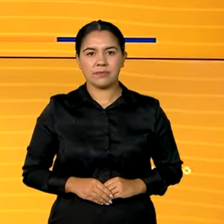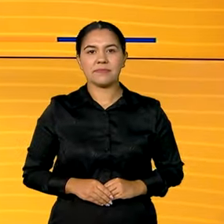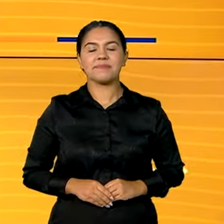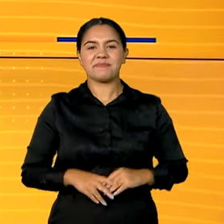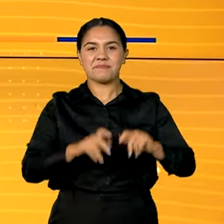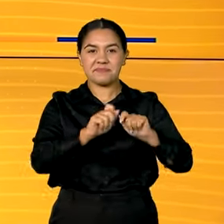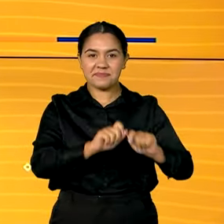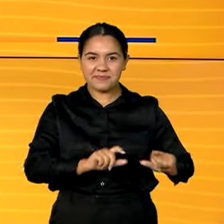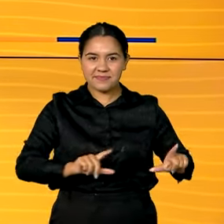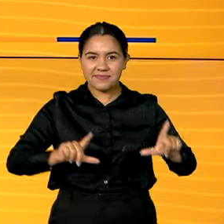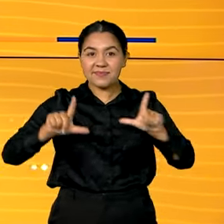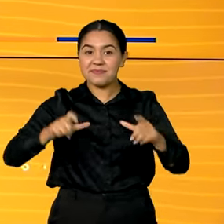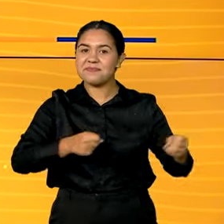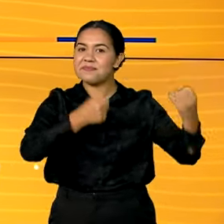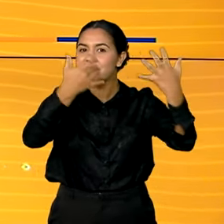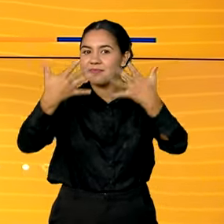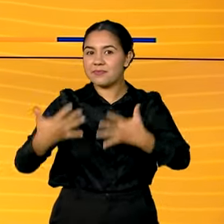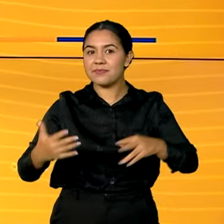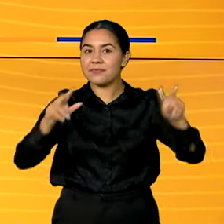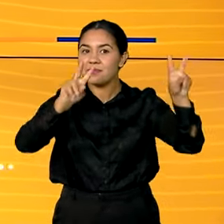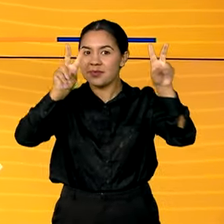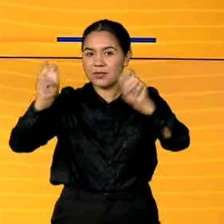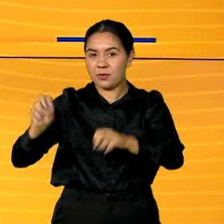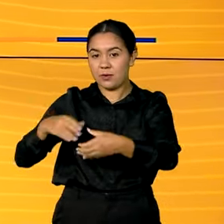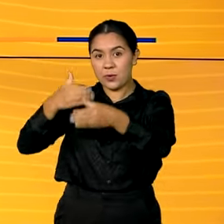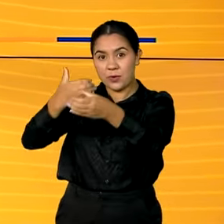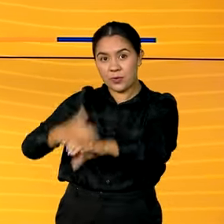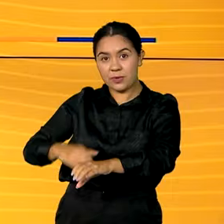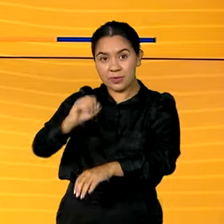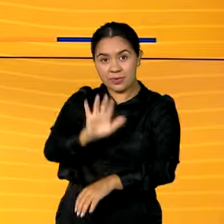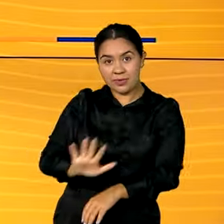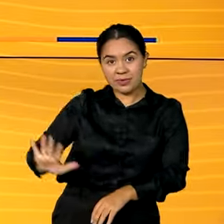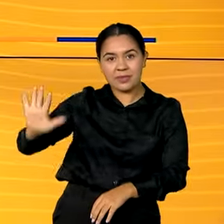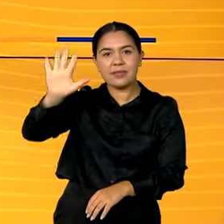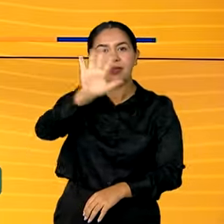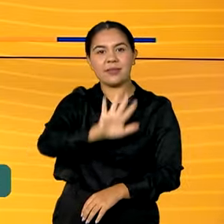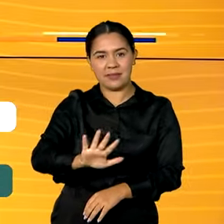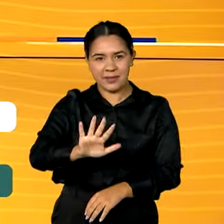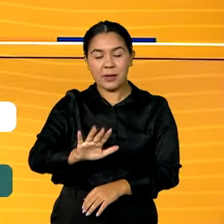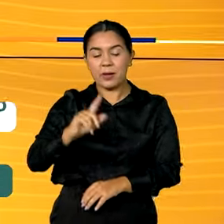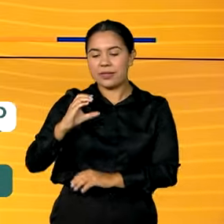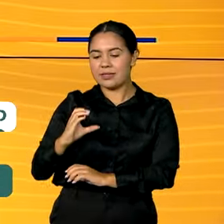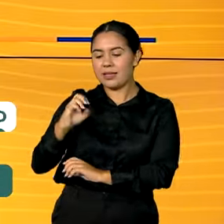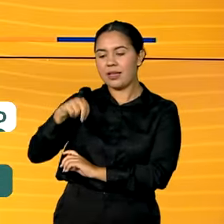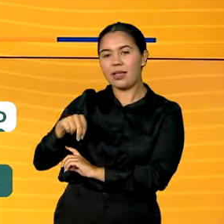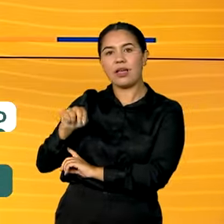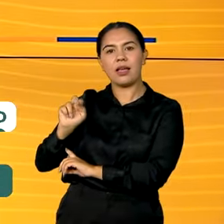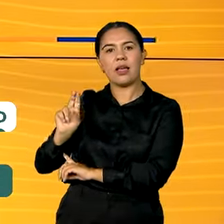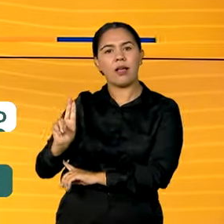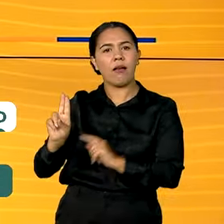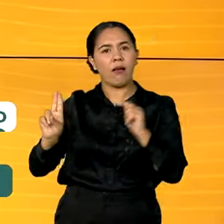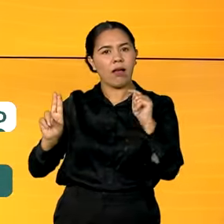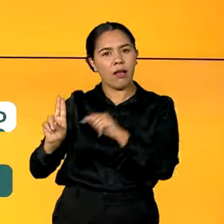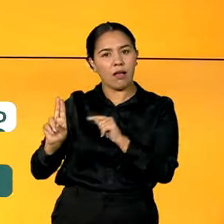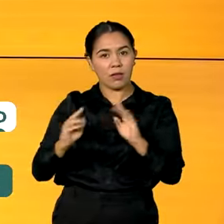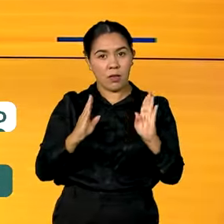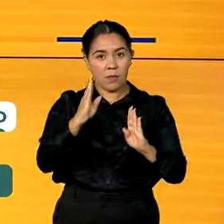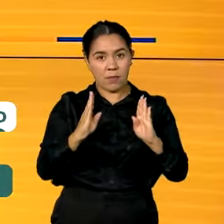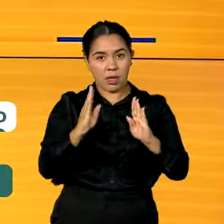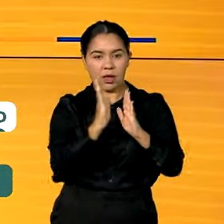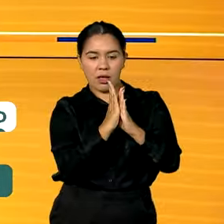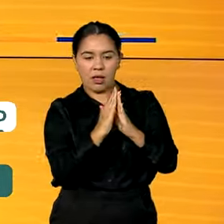Estamos de volta. Vamos falar do concurso público nacional unificado, sem nenhum, que teve um novo